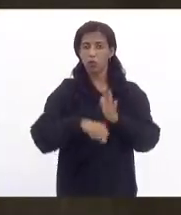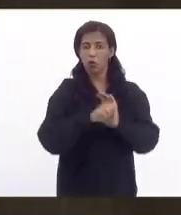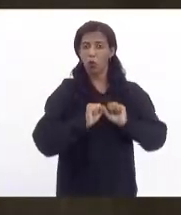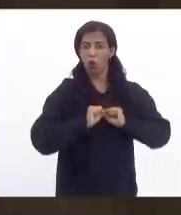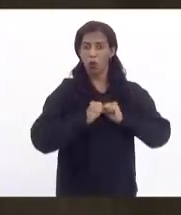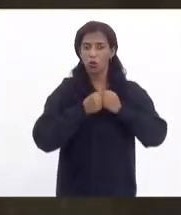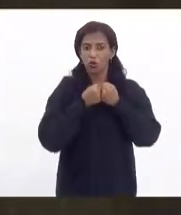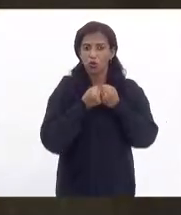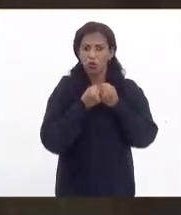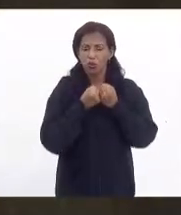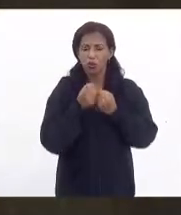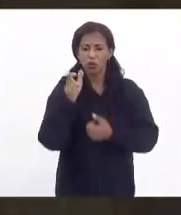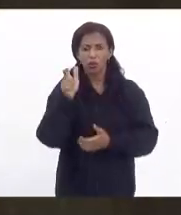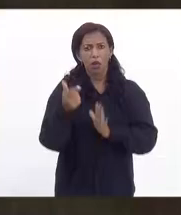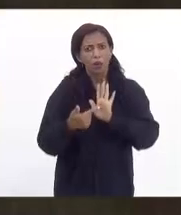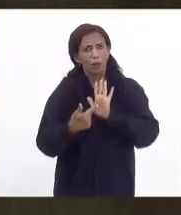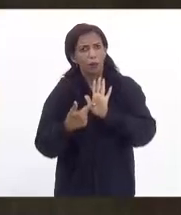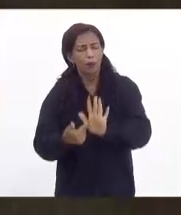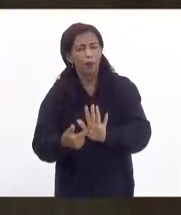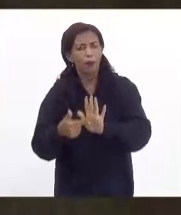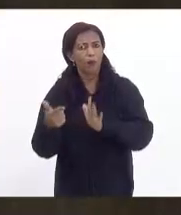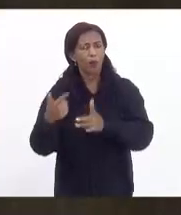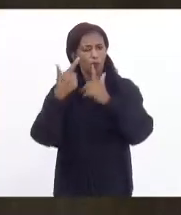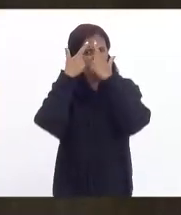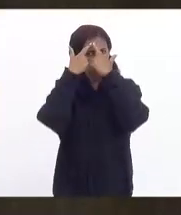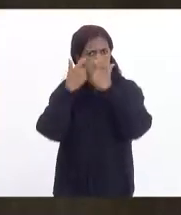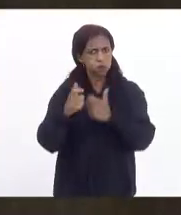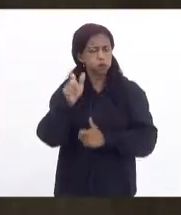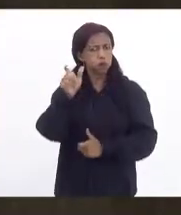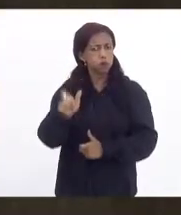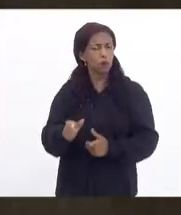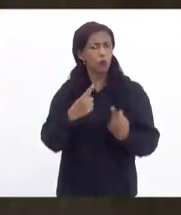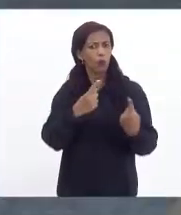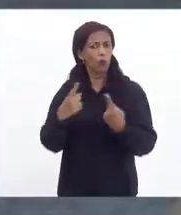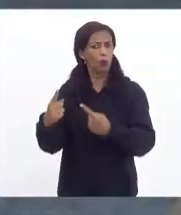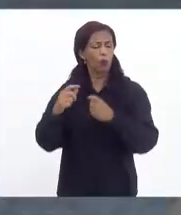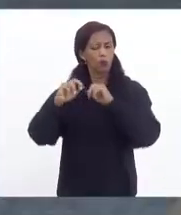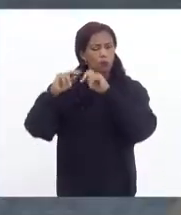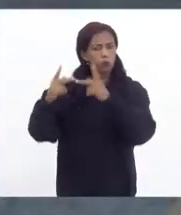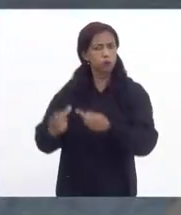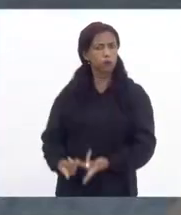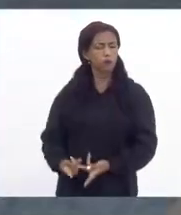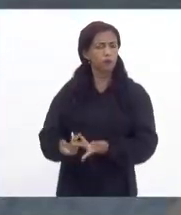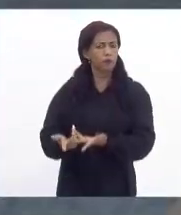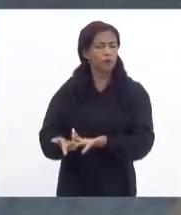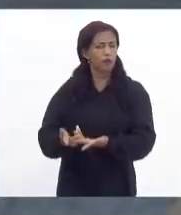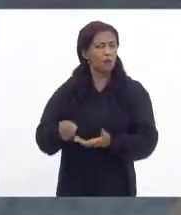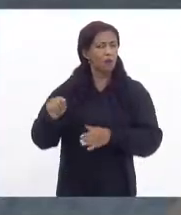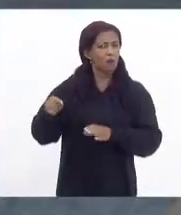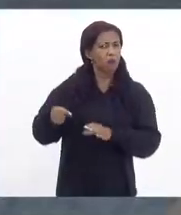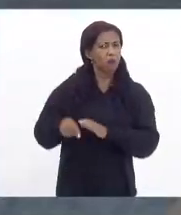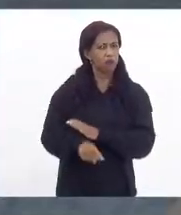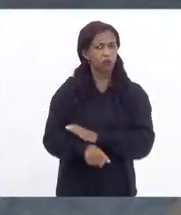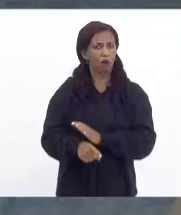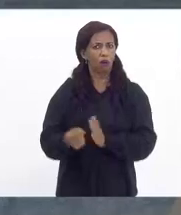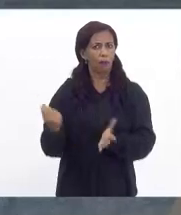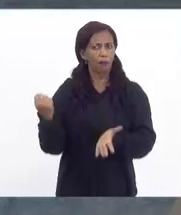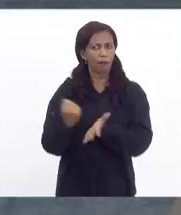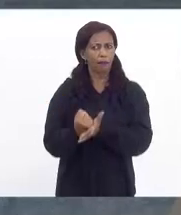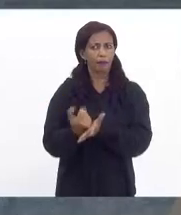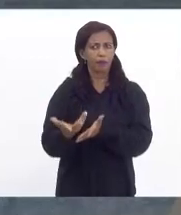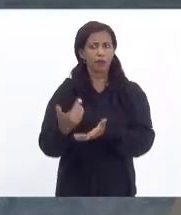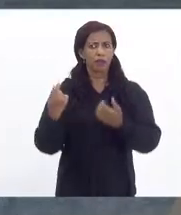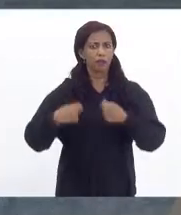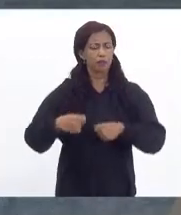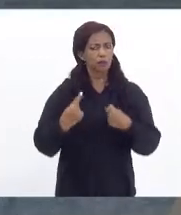ódio que mostram a natureza mais violadora do ser humano a ideia do ódio mais profundo em si então é